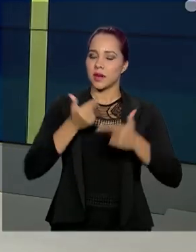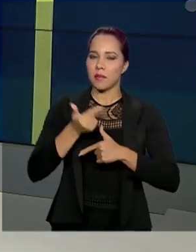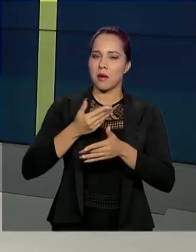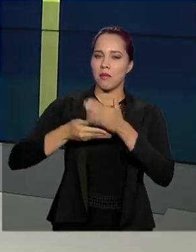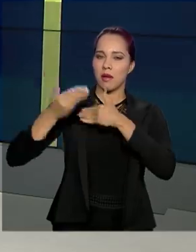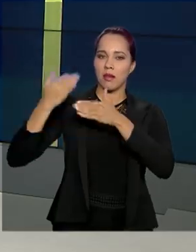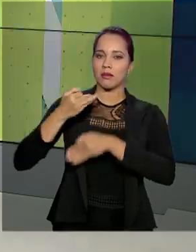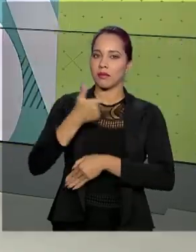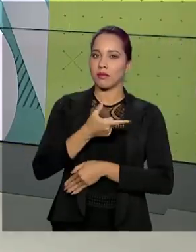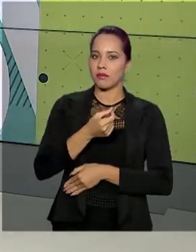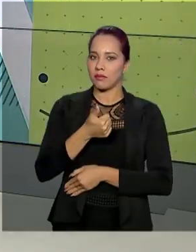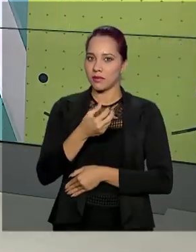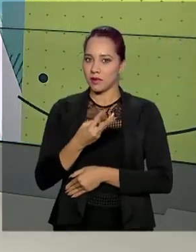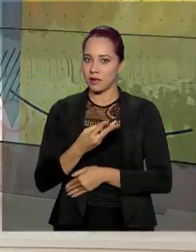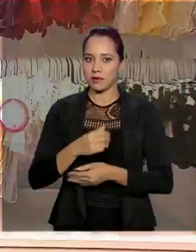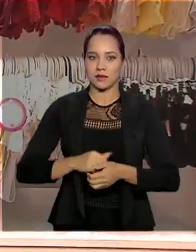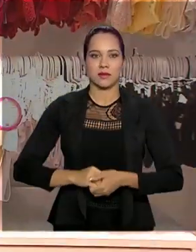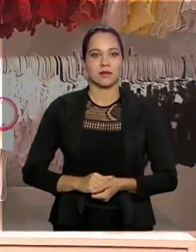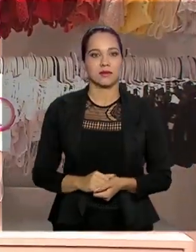2013.